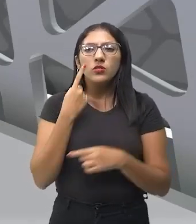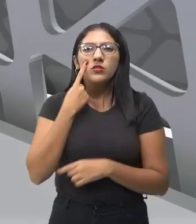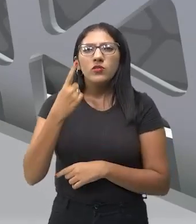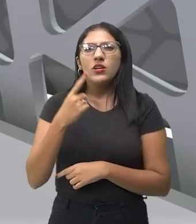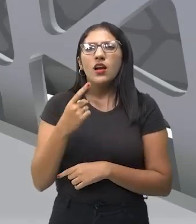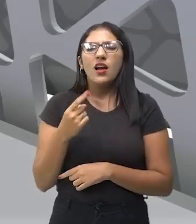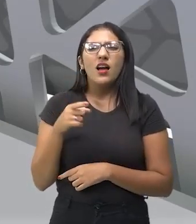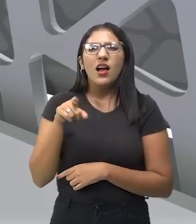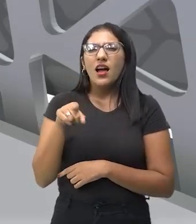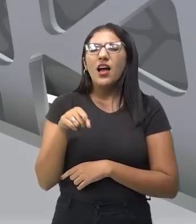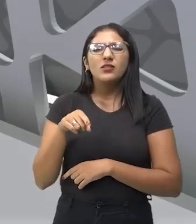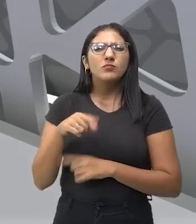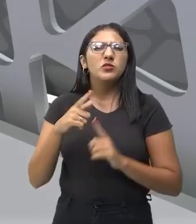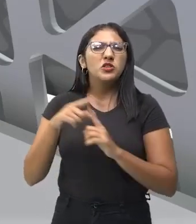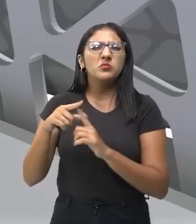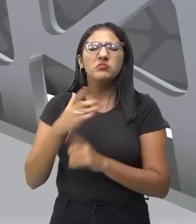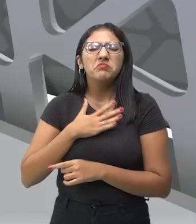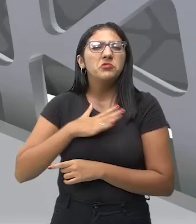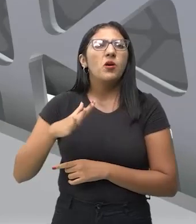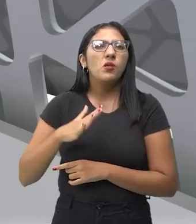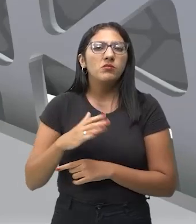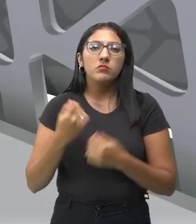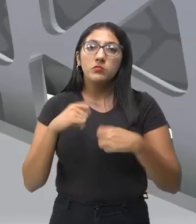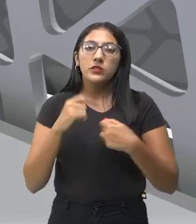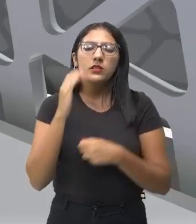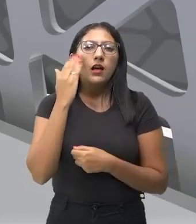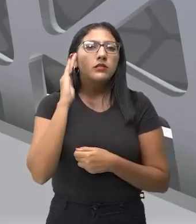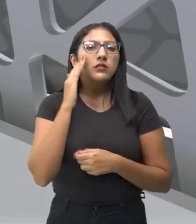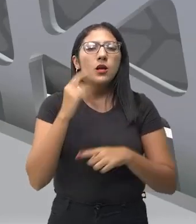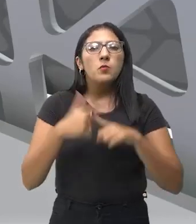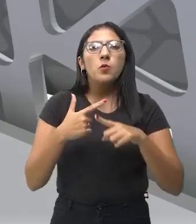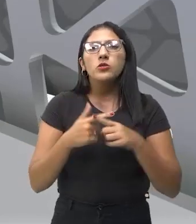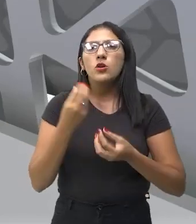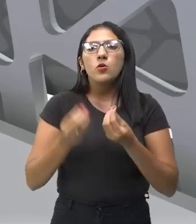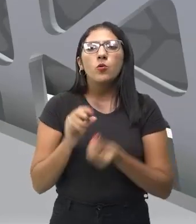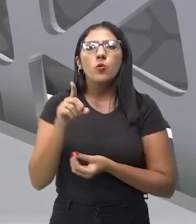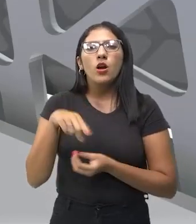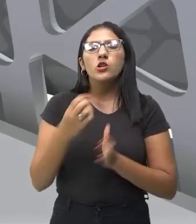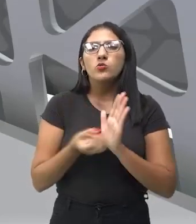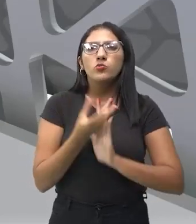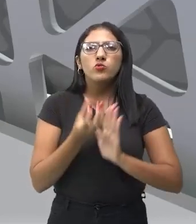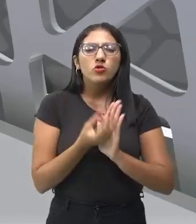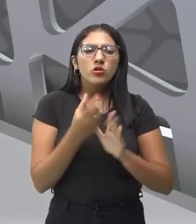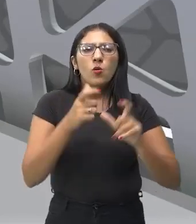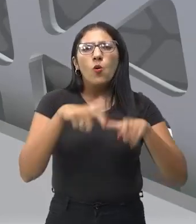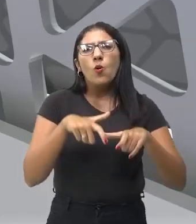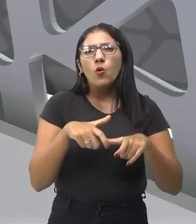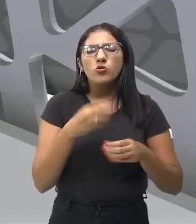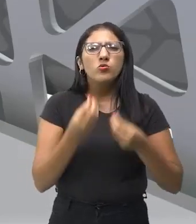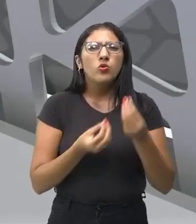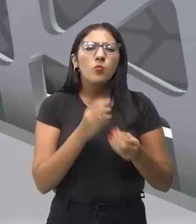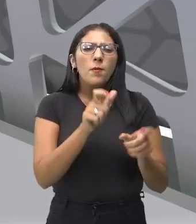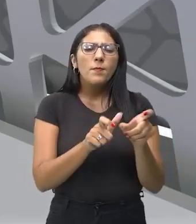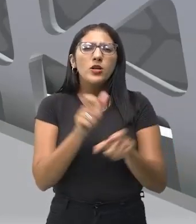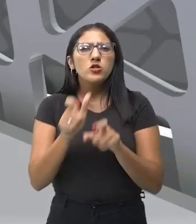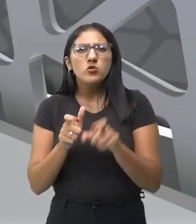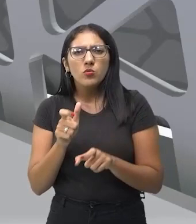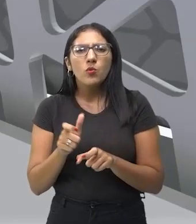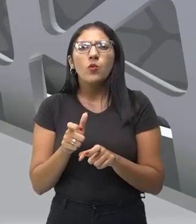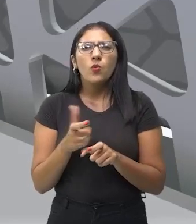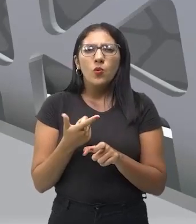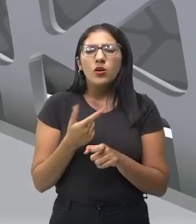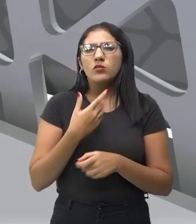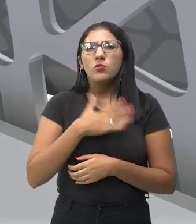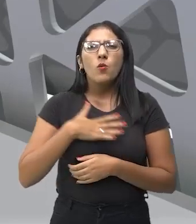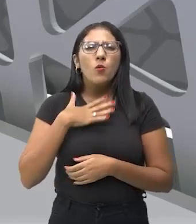simplesmente falar, ah, eu não gosto disso. Eu tenho que saber o porquê, como surgiu, onde surgiu, como, quem são as pessoas